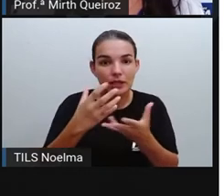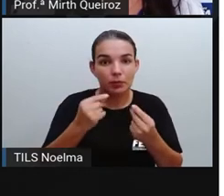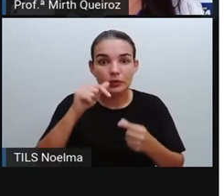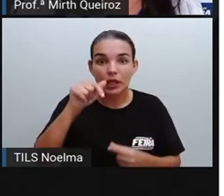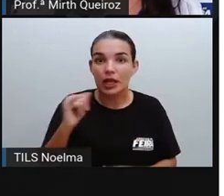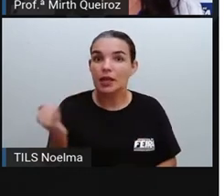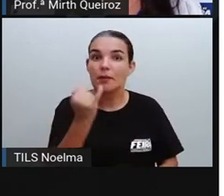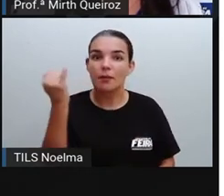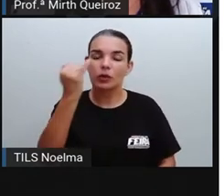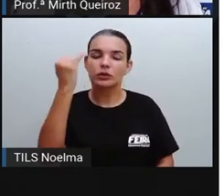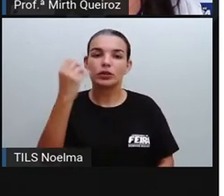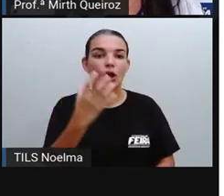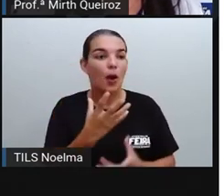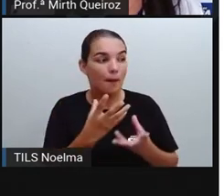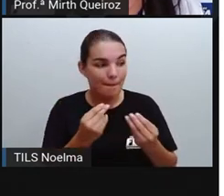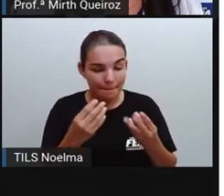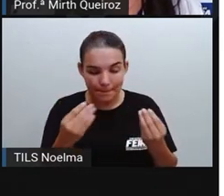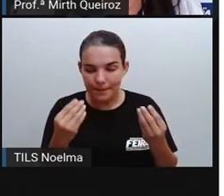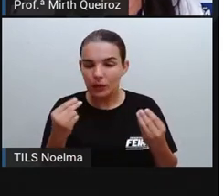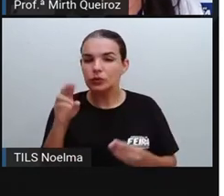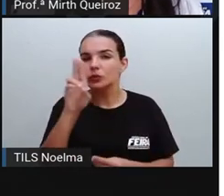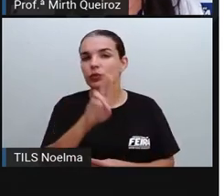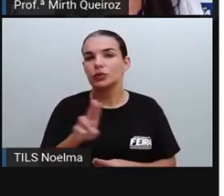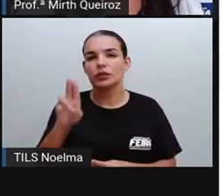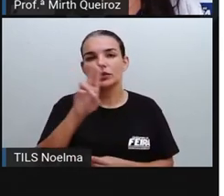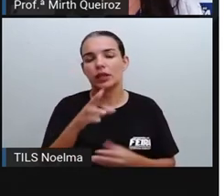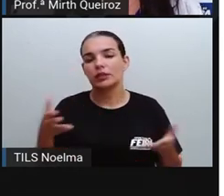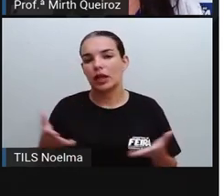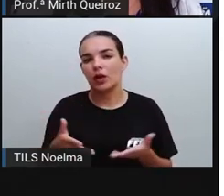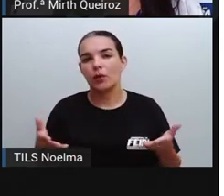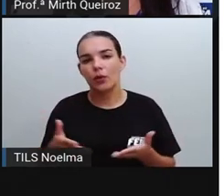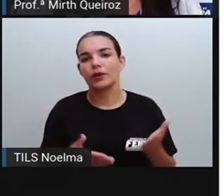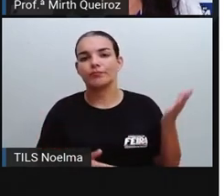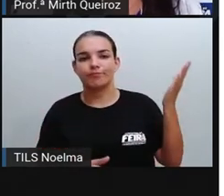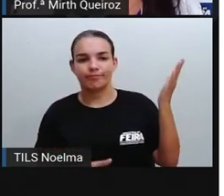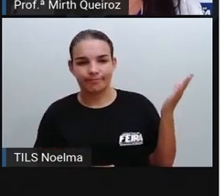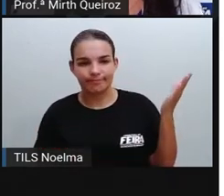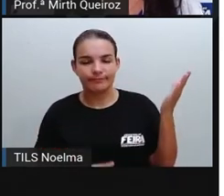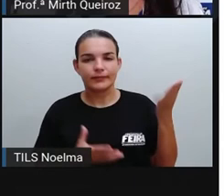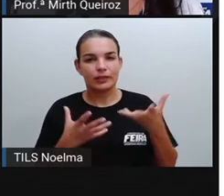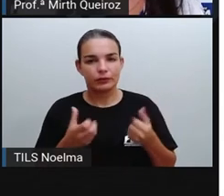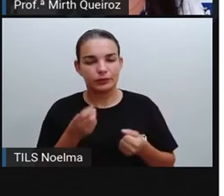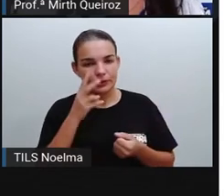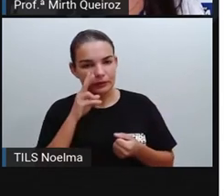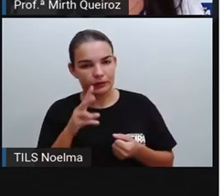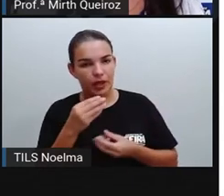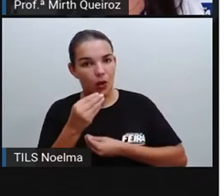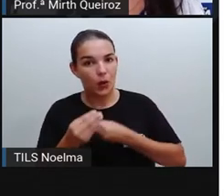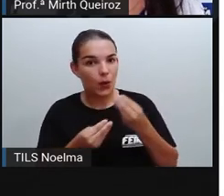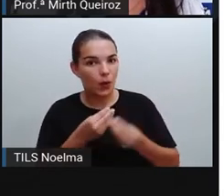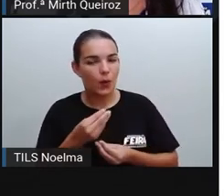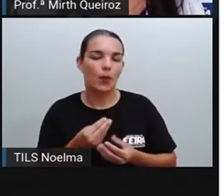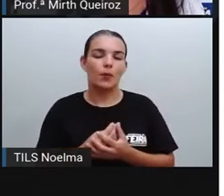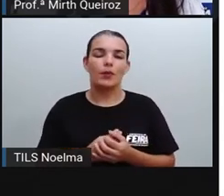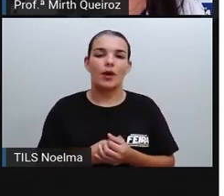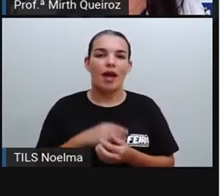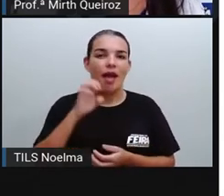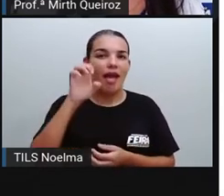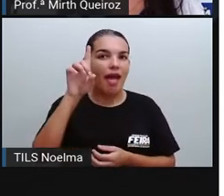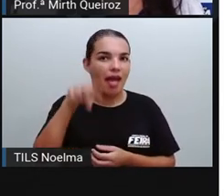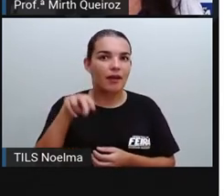muito utilizada, né? Na atualidade, que é o petróleo, que vocês vão ver que o petróleo, ele é